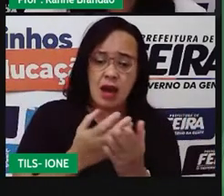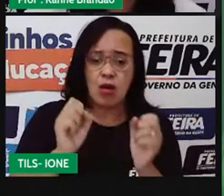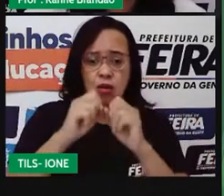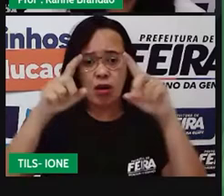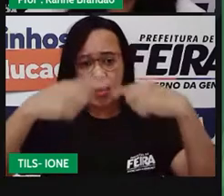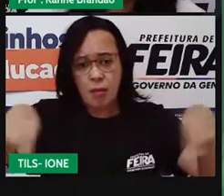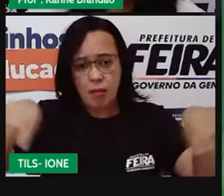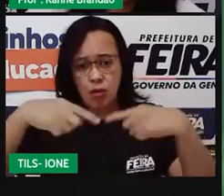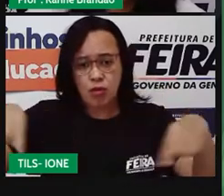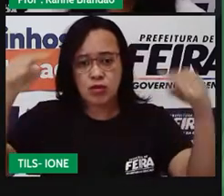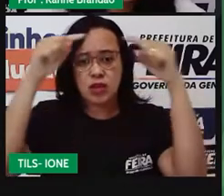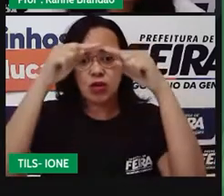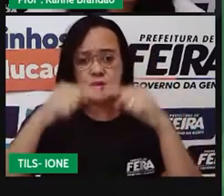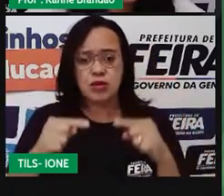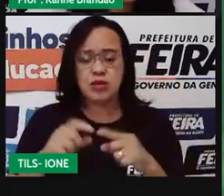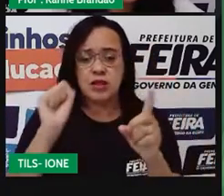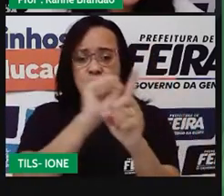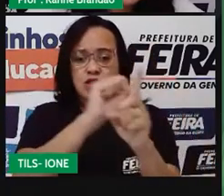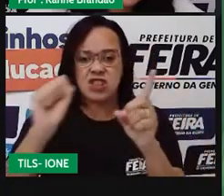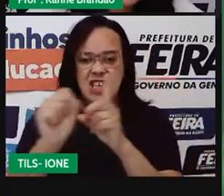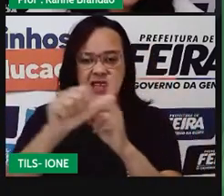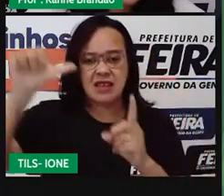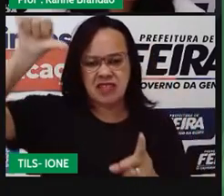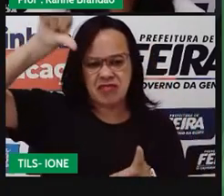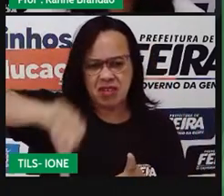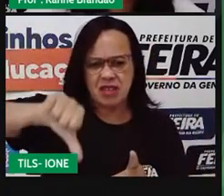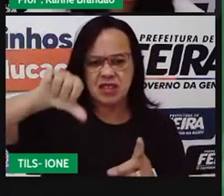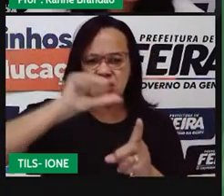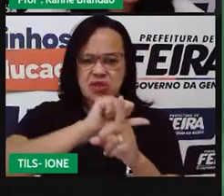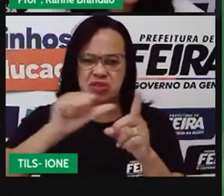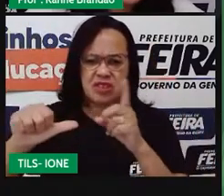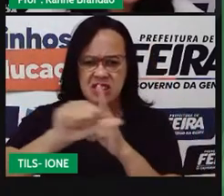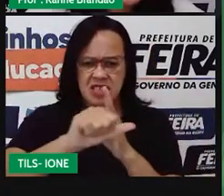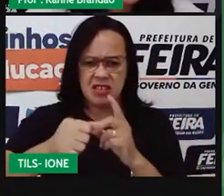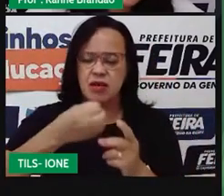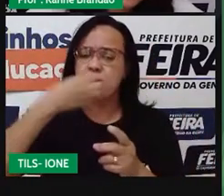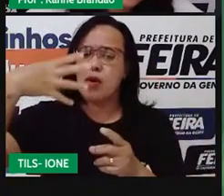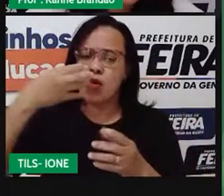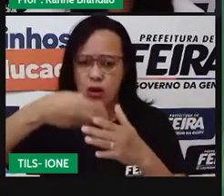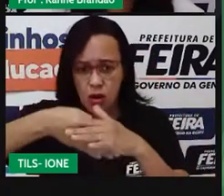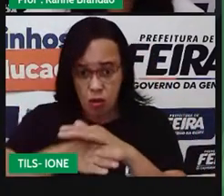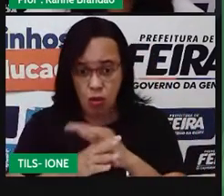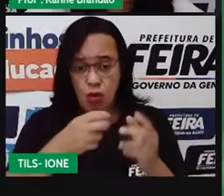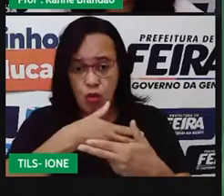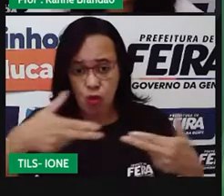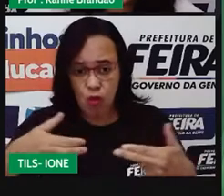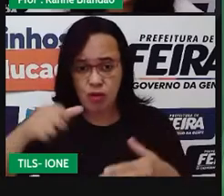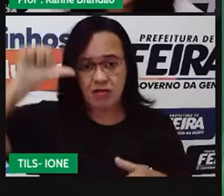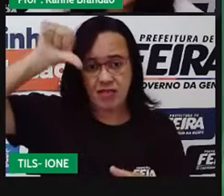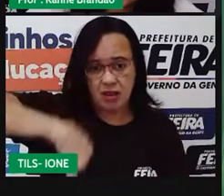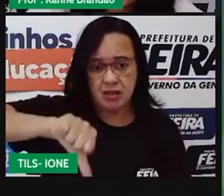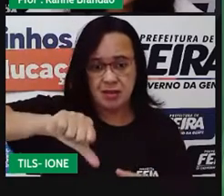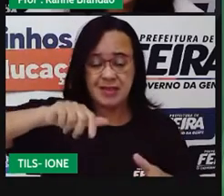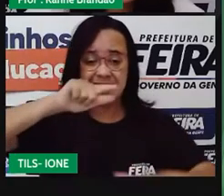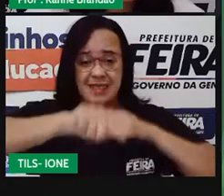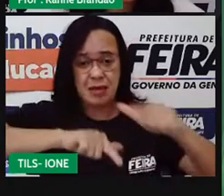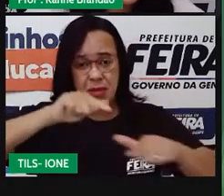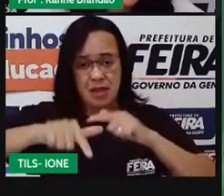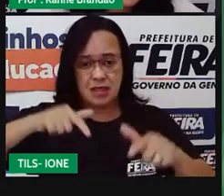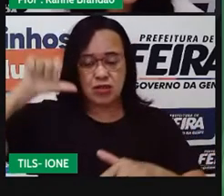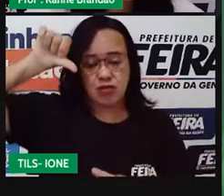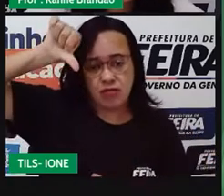e ela diz o seguinte, sociedade falida, os bons costumes falidos, os trabalhadores falidos,